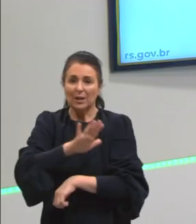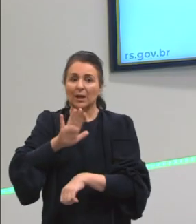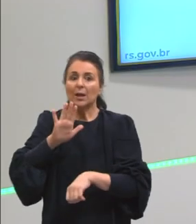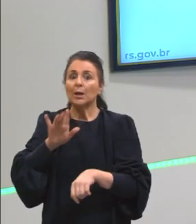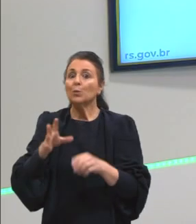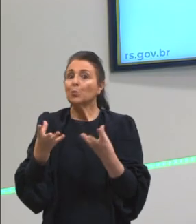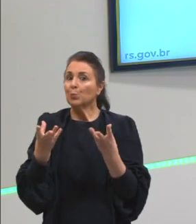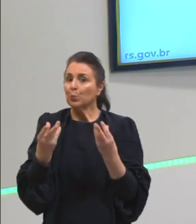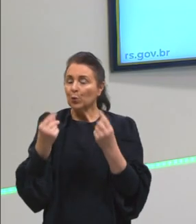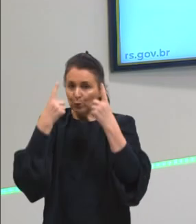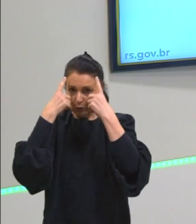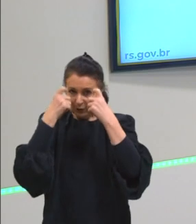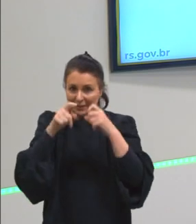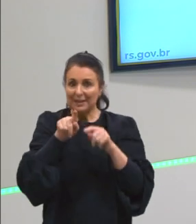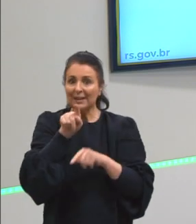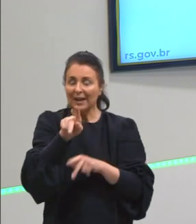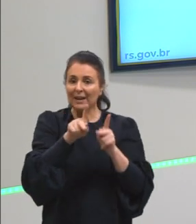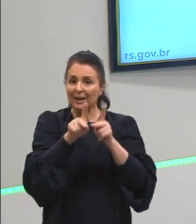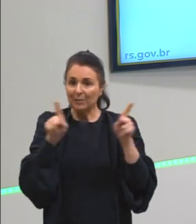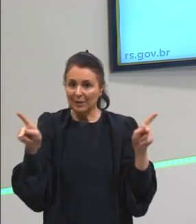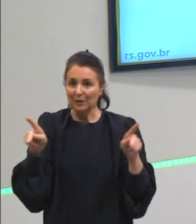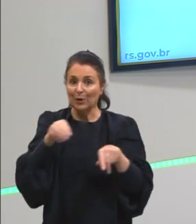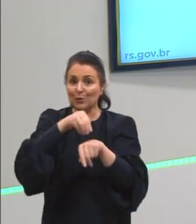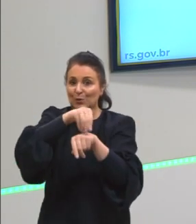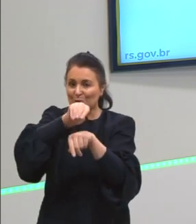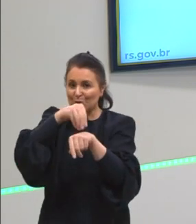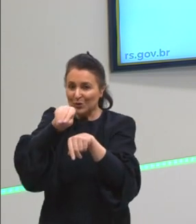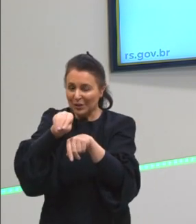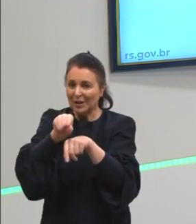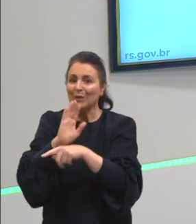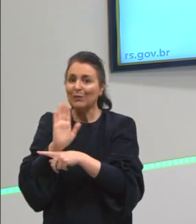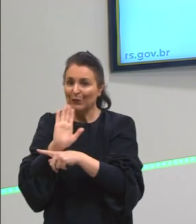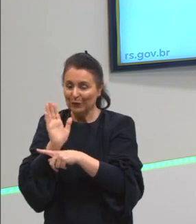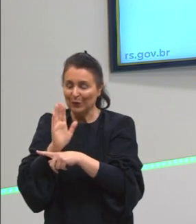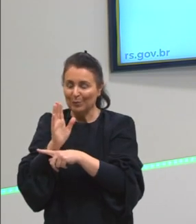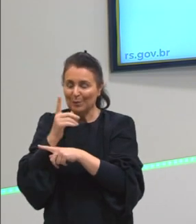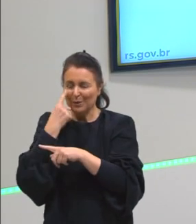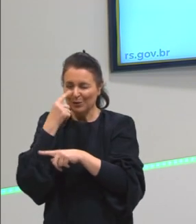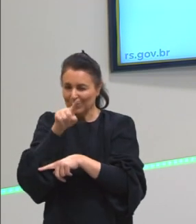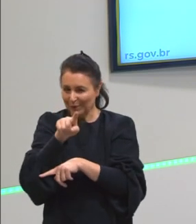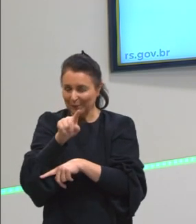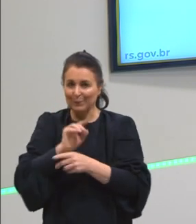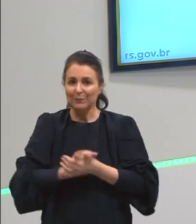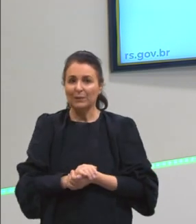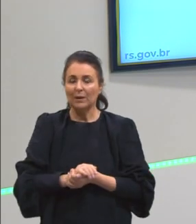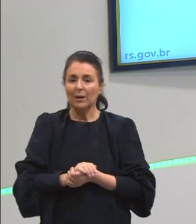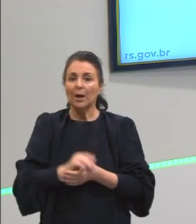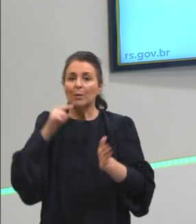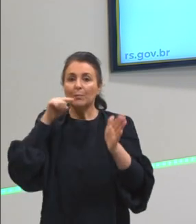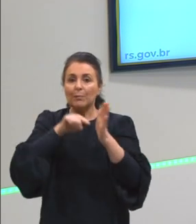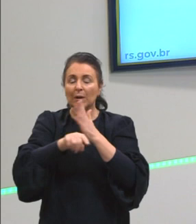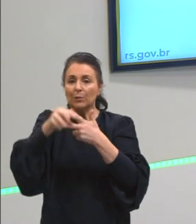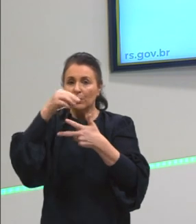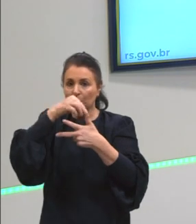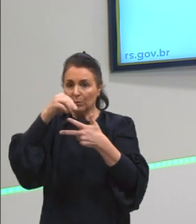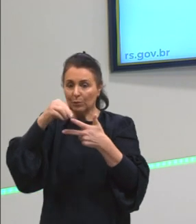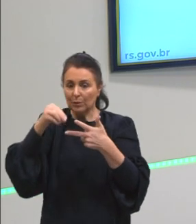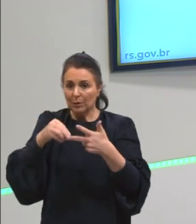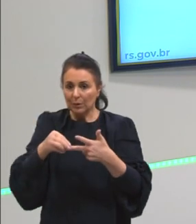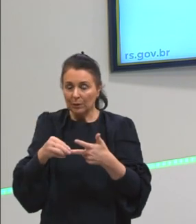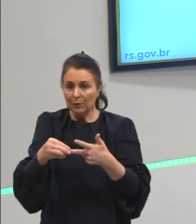violentas nesse período. Então, a sugestão para você assistir o final de semana tranquilamente. Das questões do Enem, vamos lá,